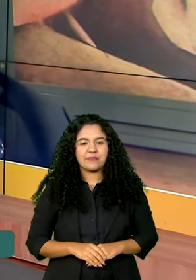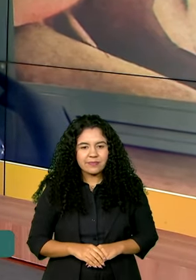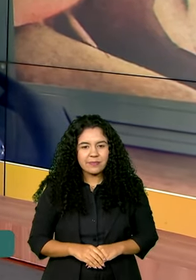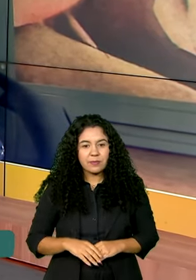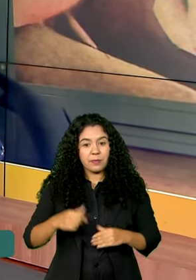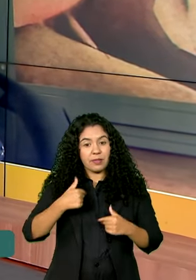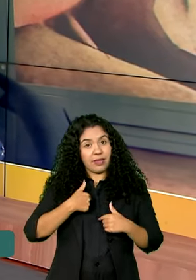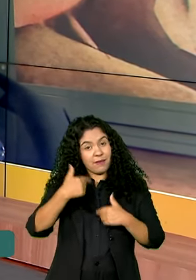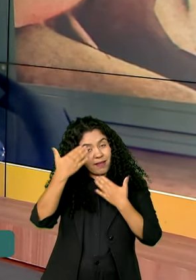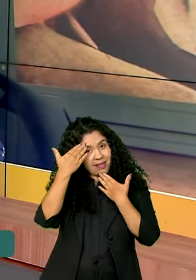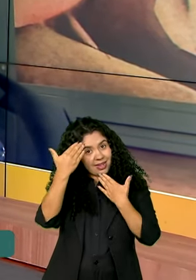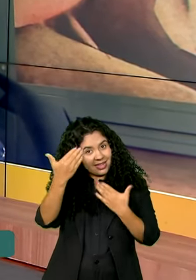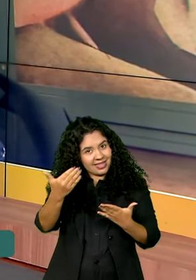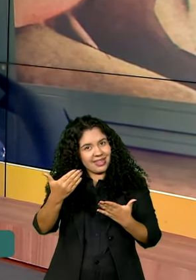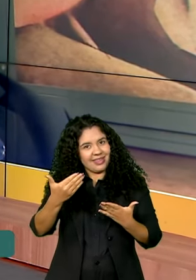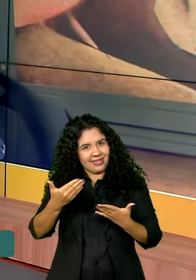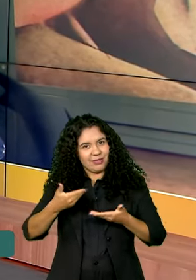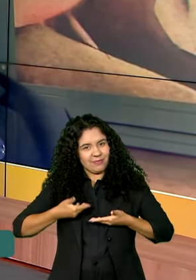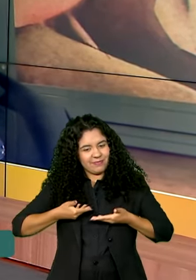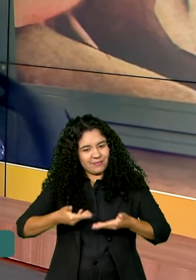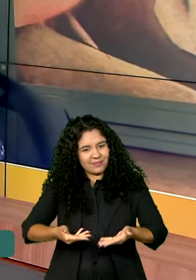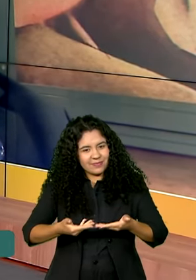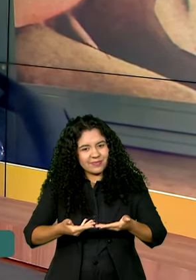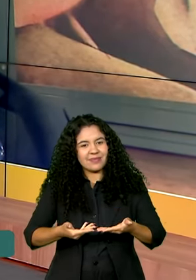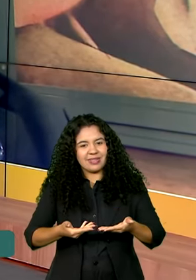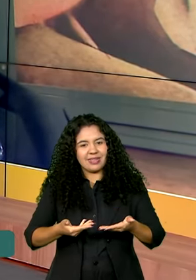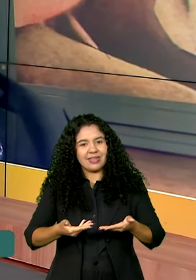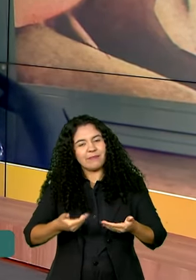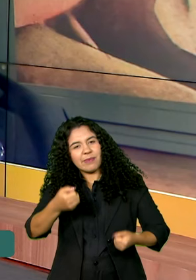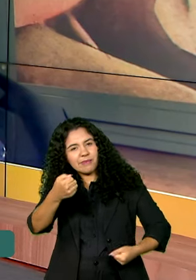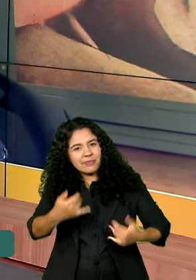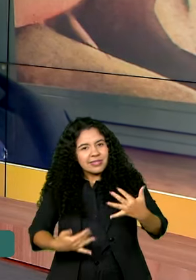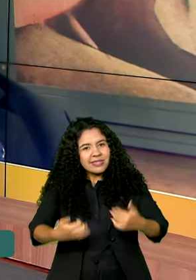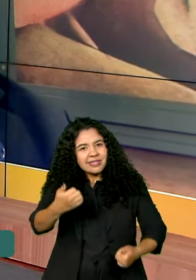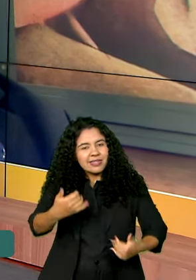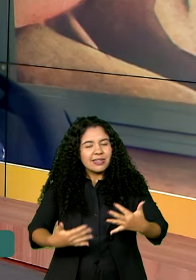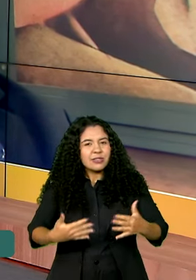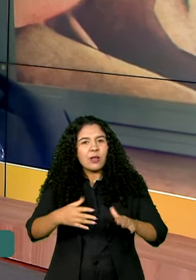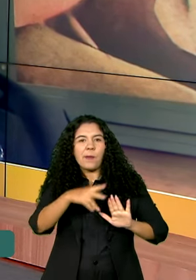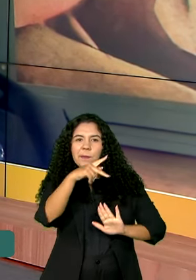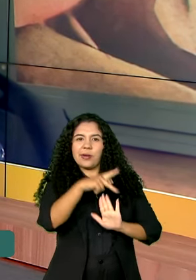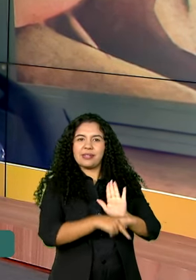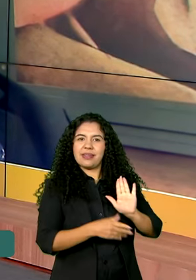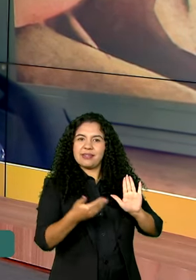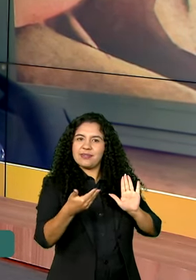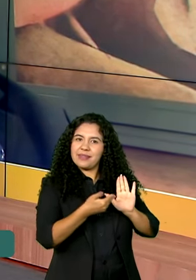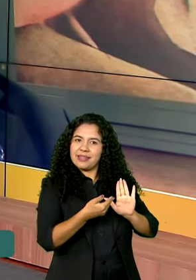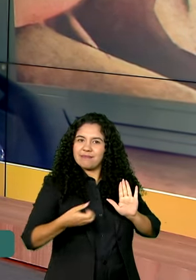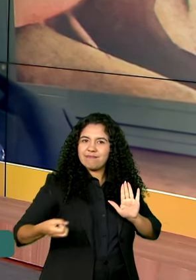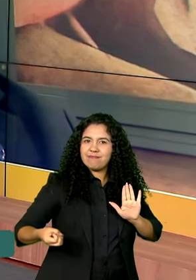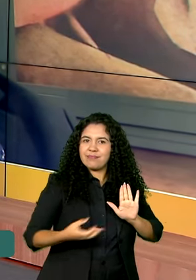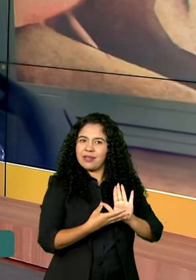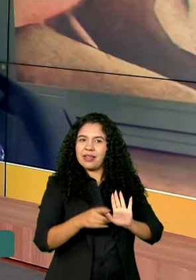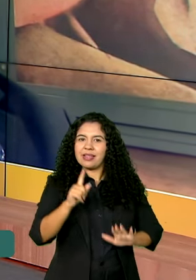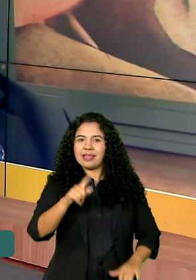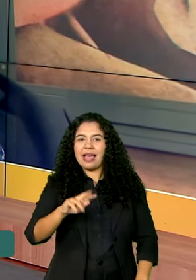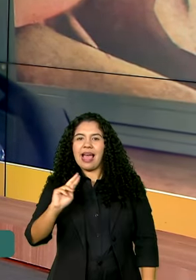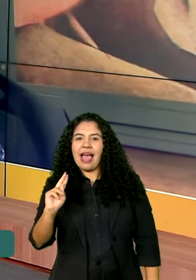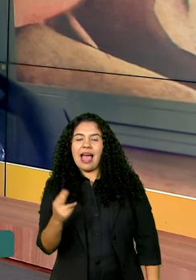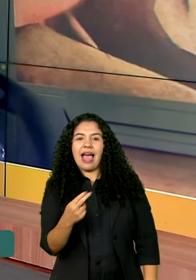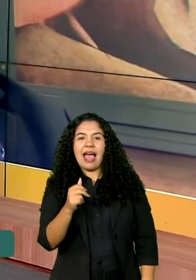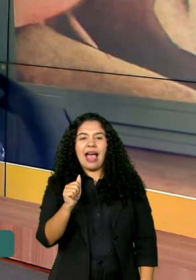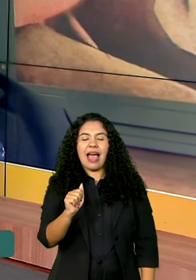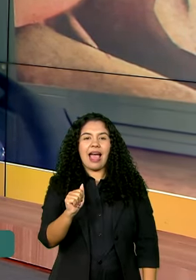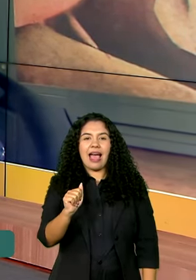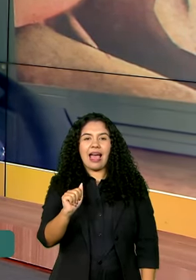Obrigado eu por abrir esse espaço para falar um pouco desse projeto tão inovador que é o Hackathon. Pois é,